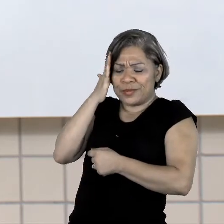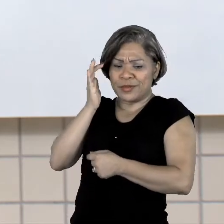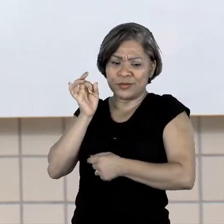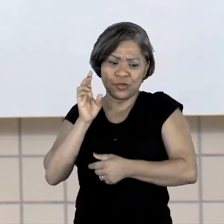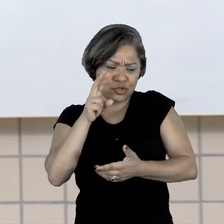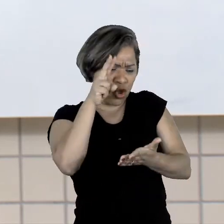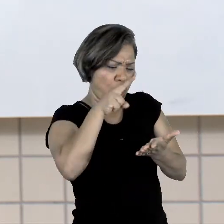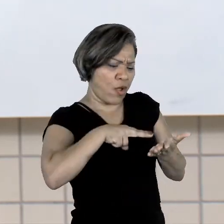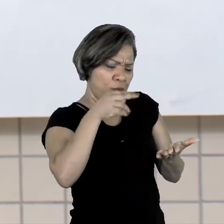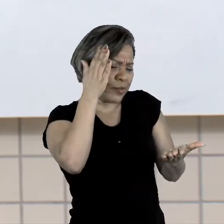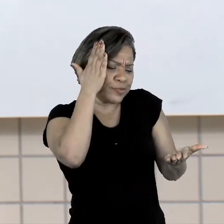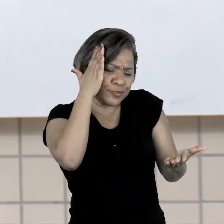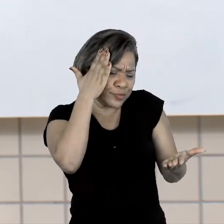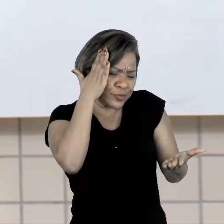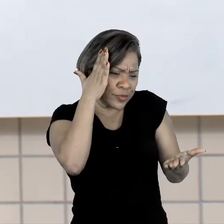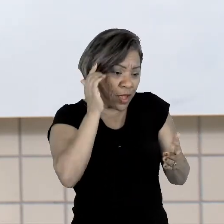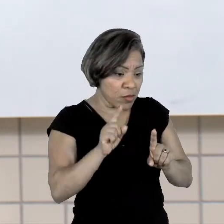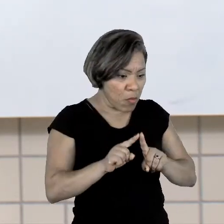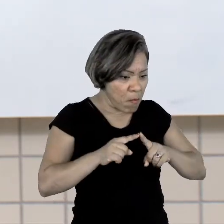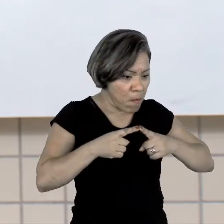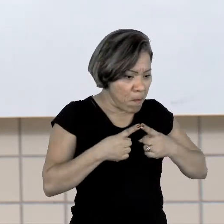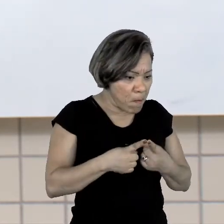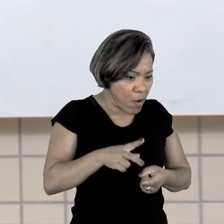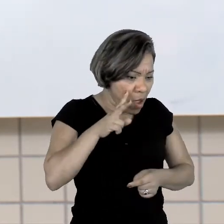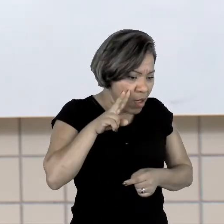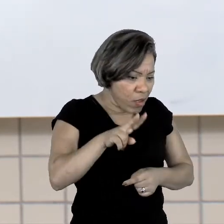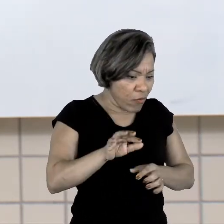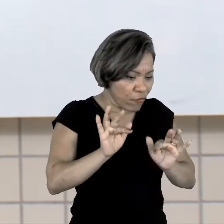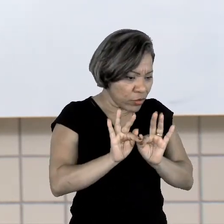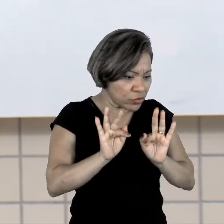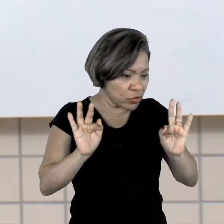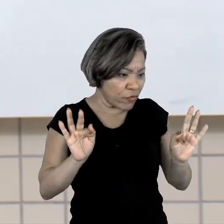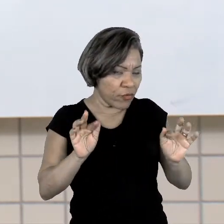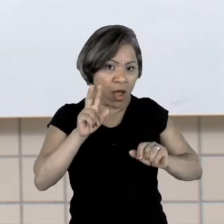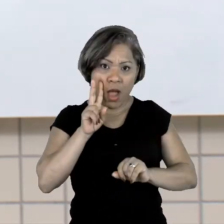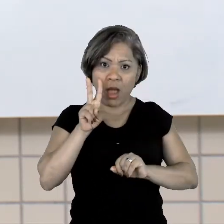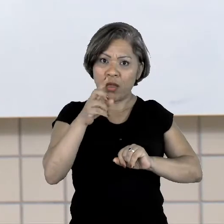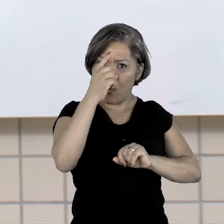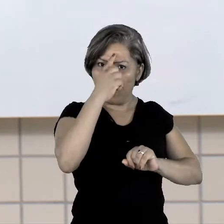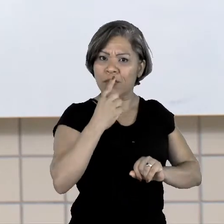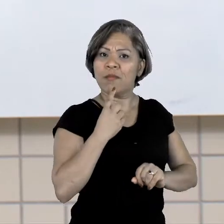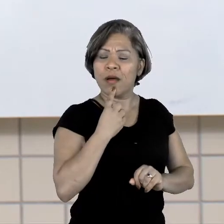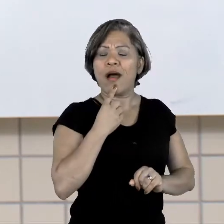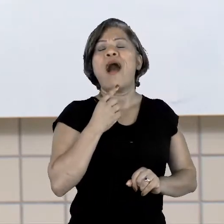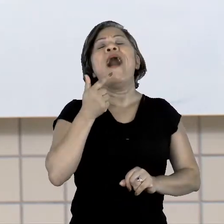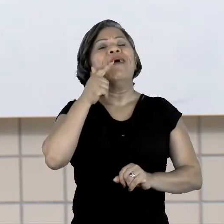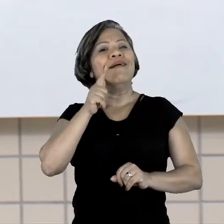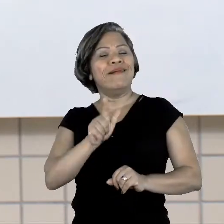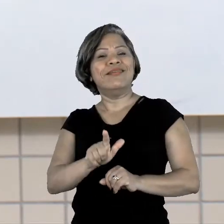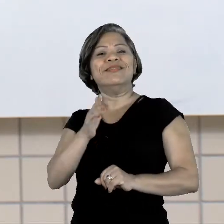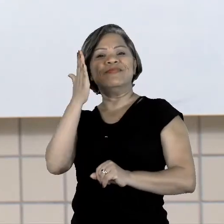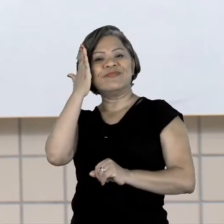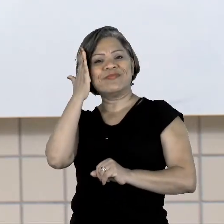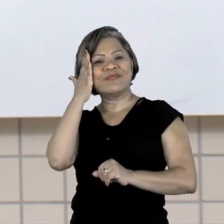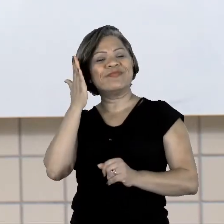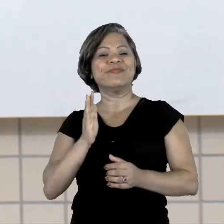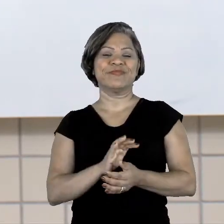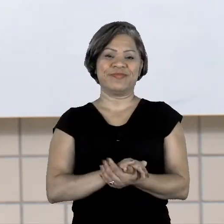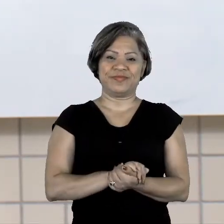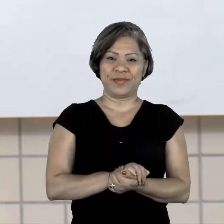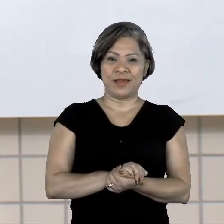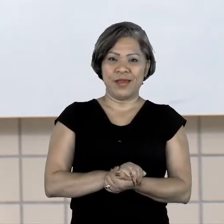eu não entendo. Mas quando eu leio aquela frase e observo a imagem, eu consigo entender. Então, vocês observaram que